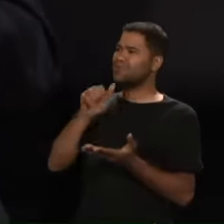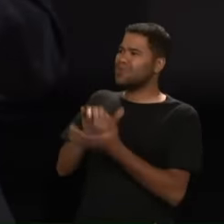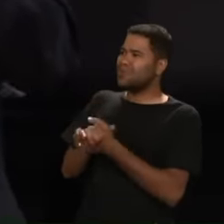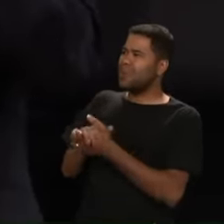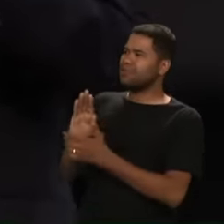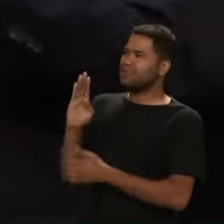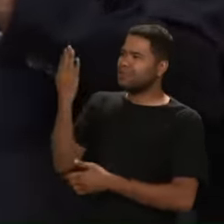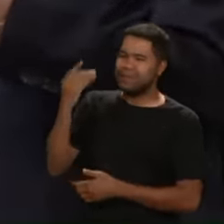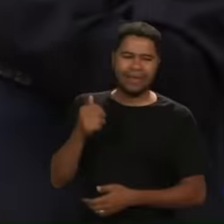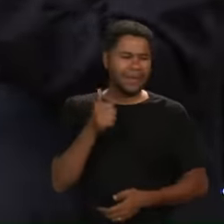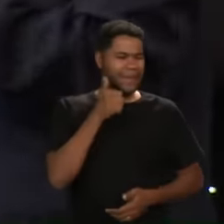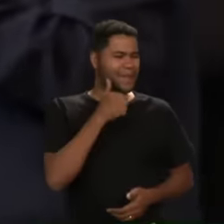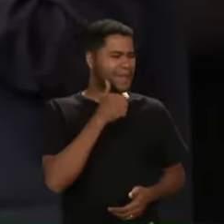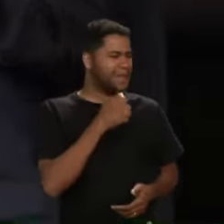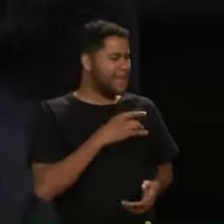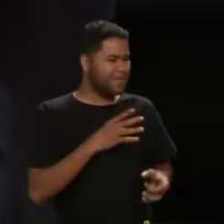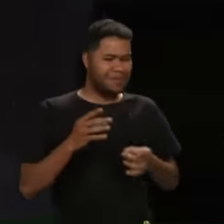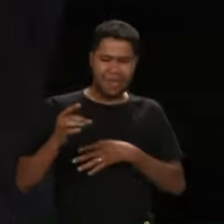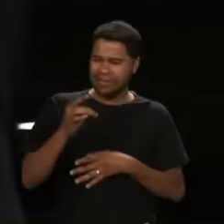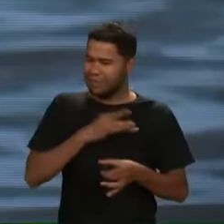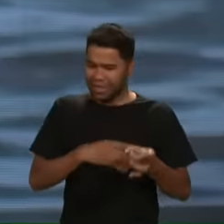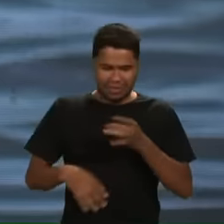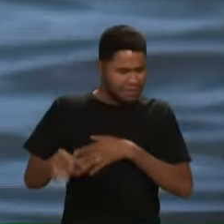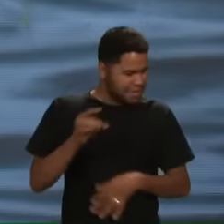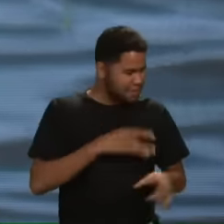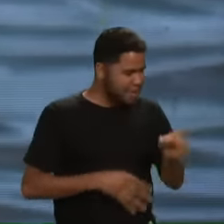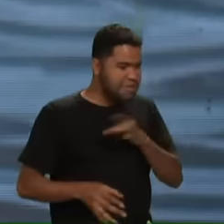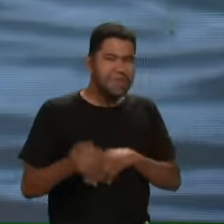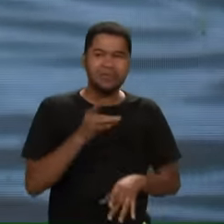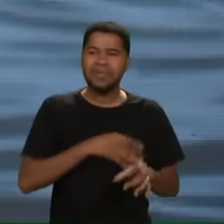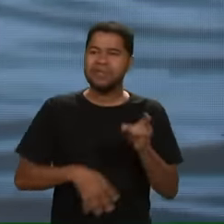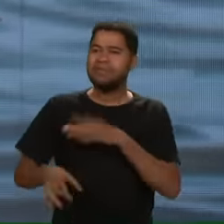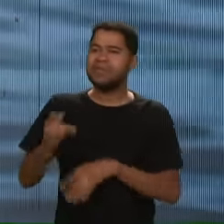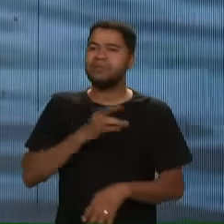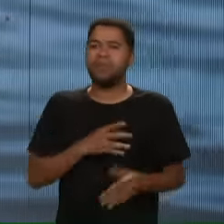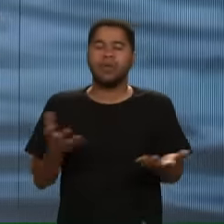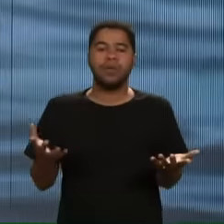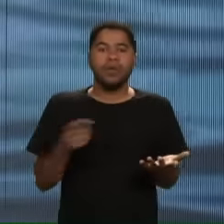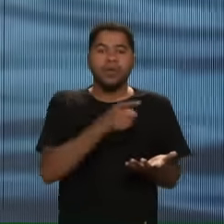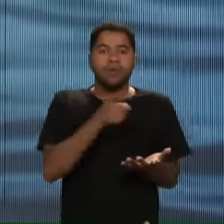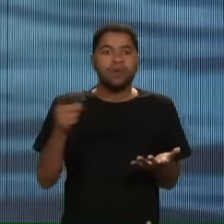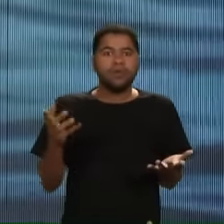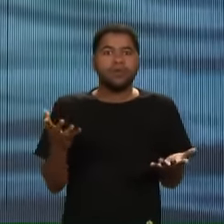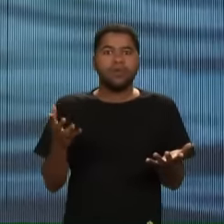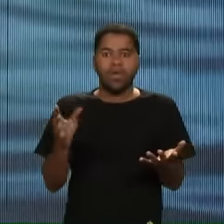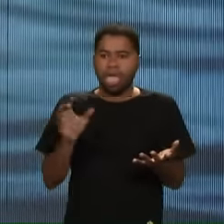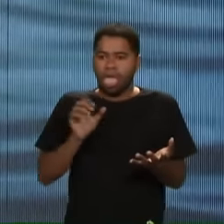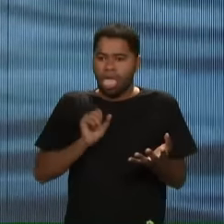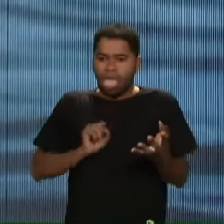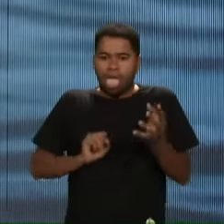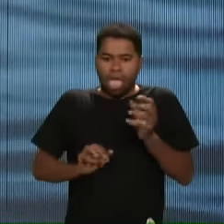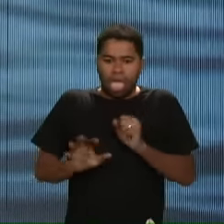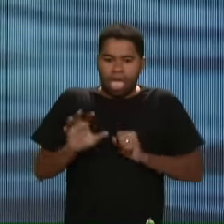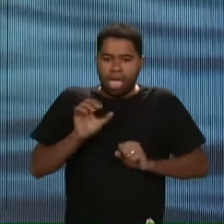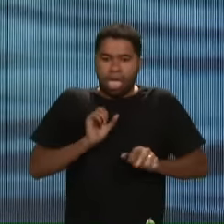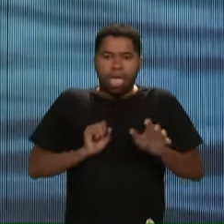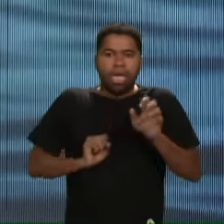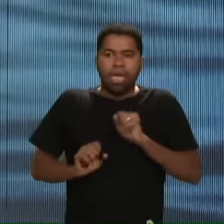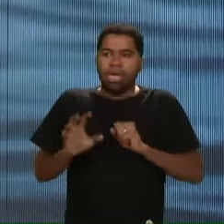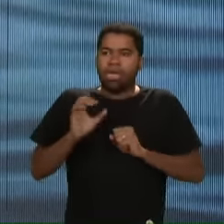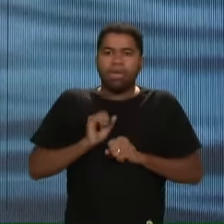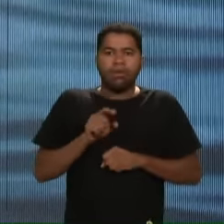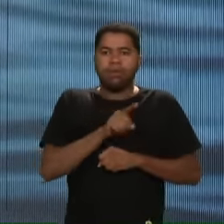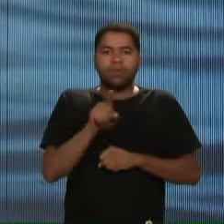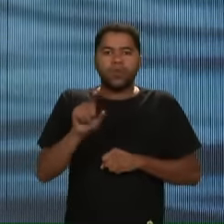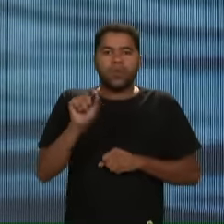trair Medo de isso Medo daquilo Medo daquilo outro E quando você vai alimentando isso Você vai